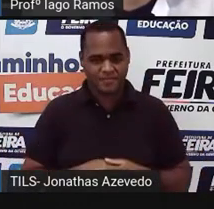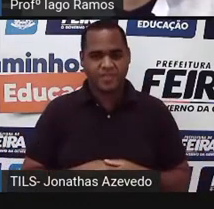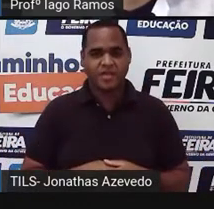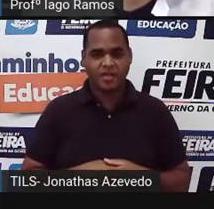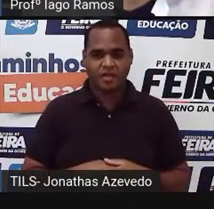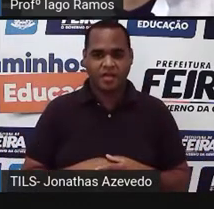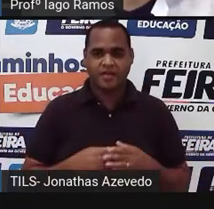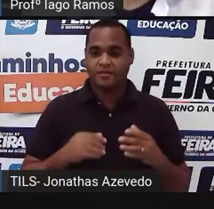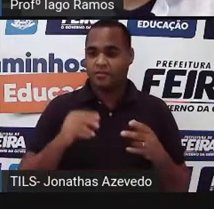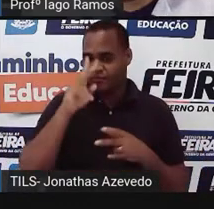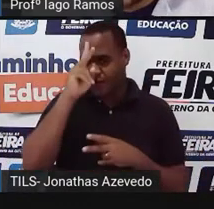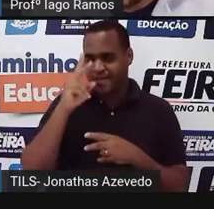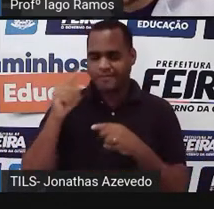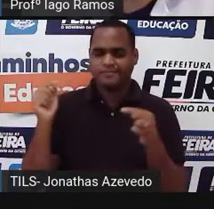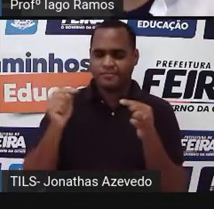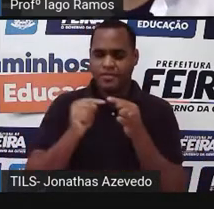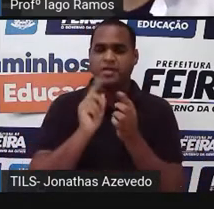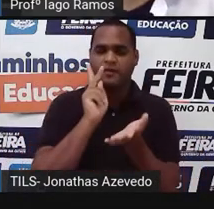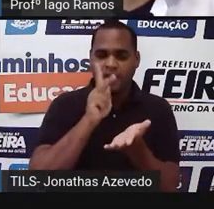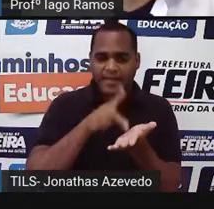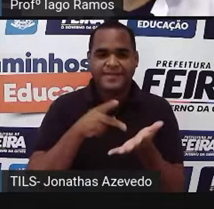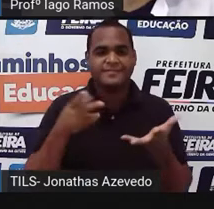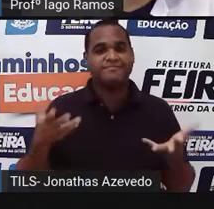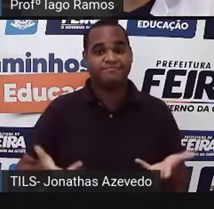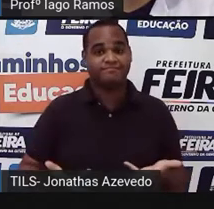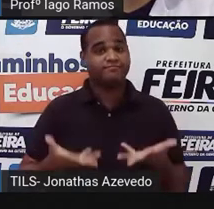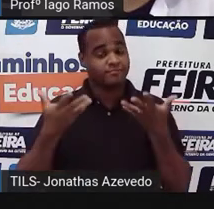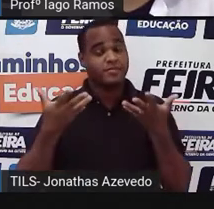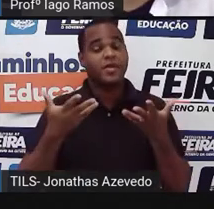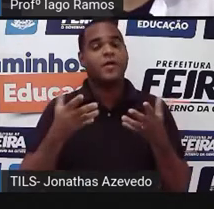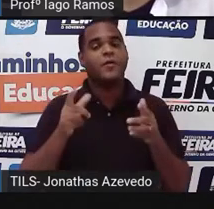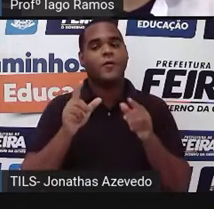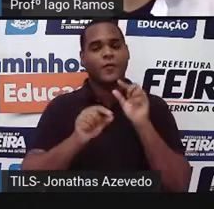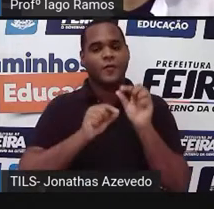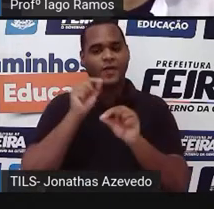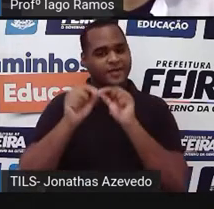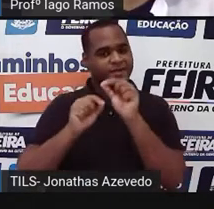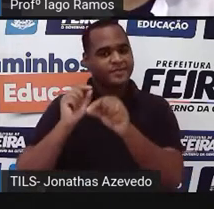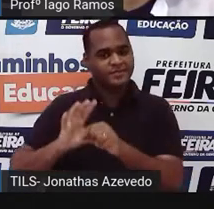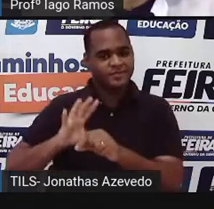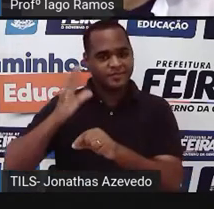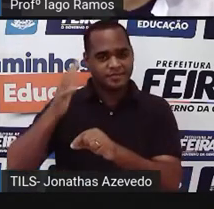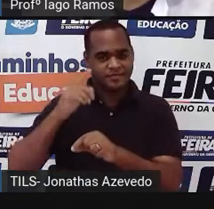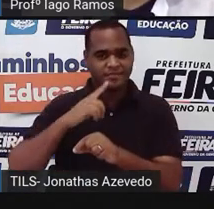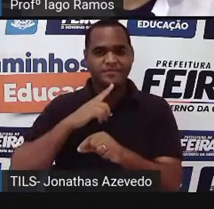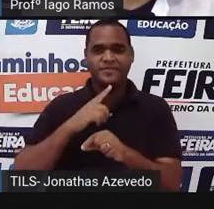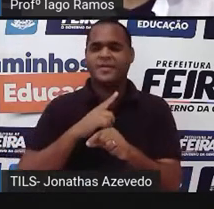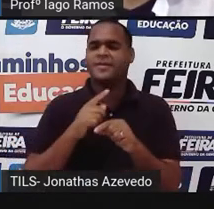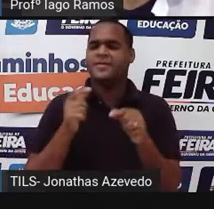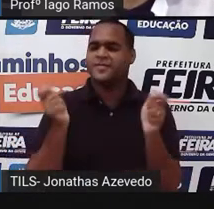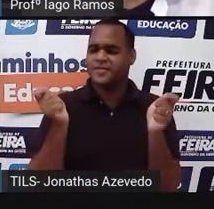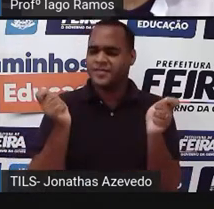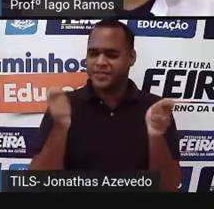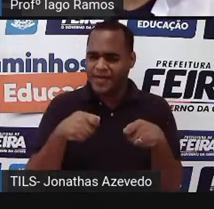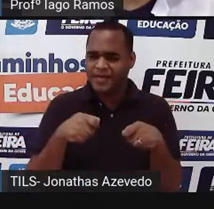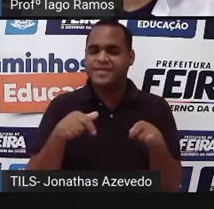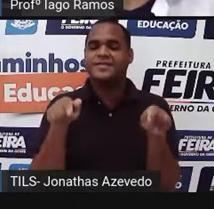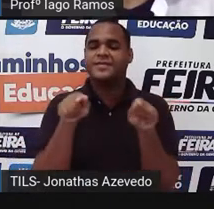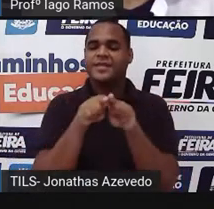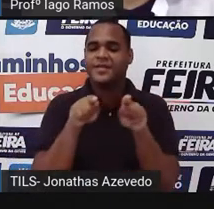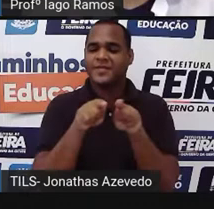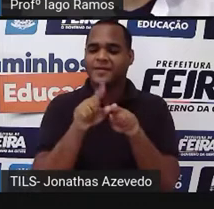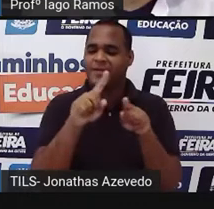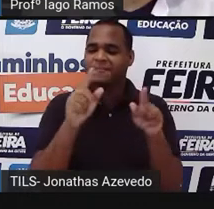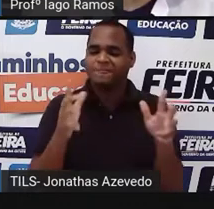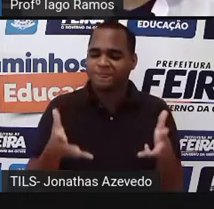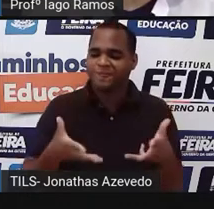um fato, né? Uma realidade que aconteceu, tá? E que pode inspirar